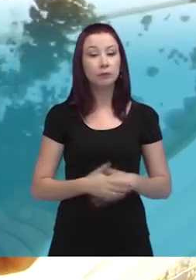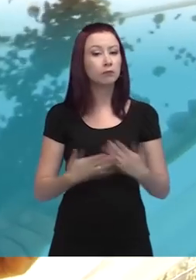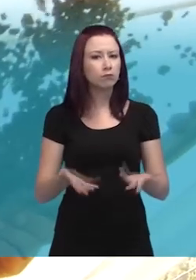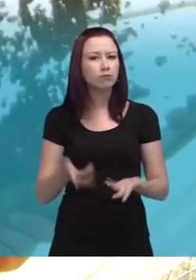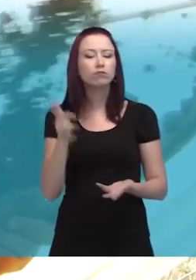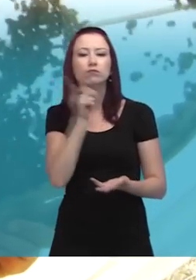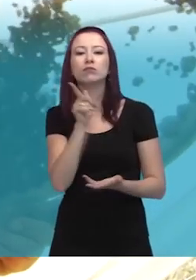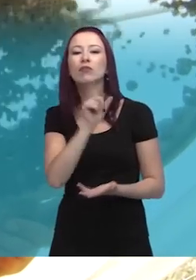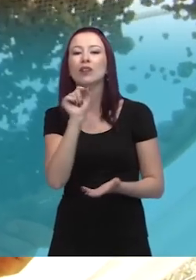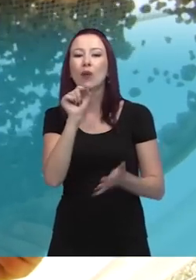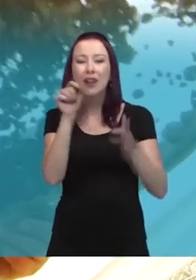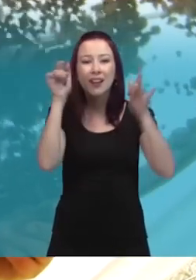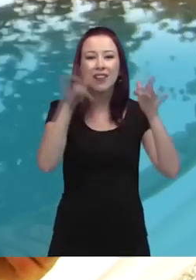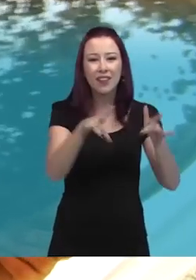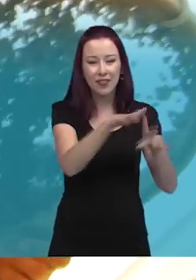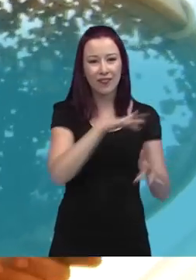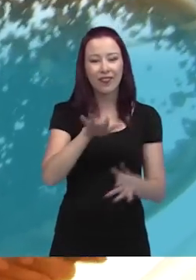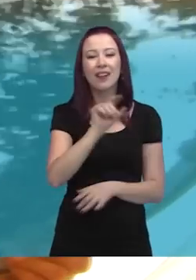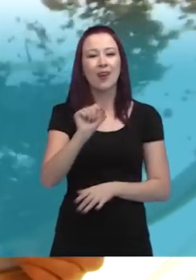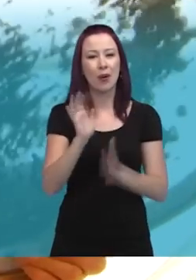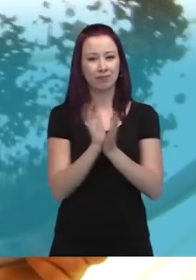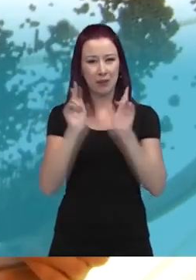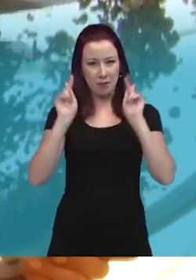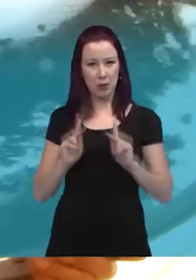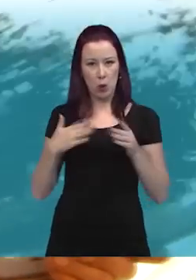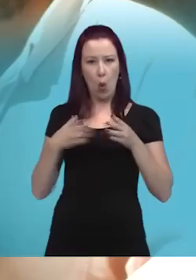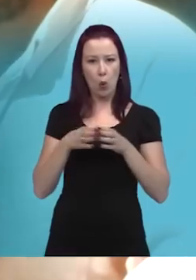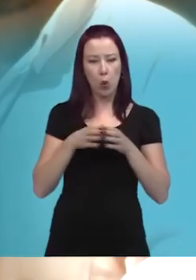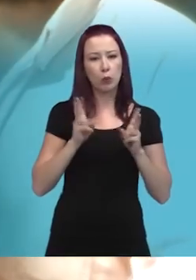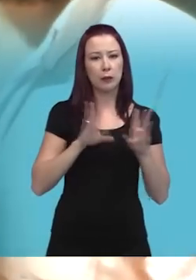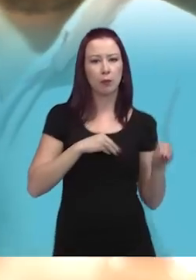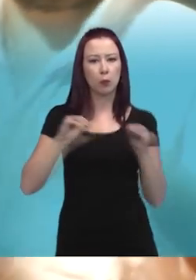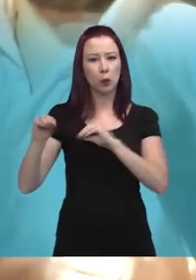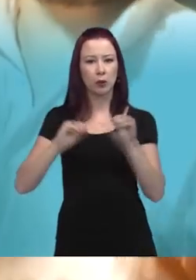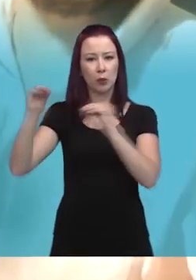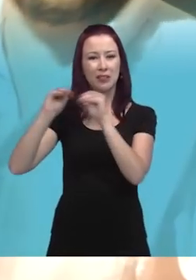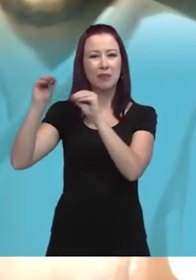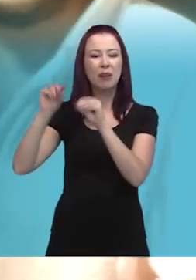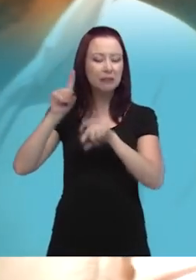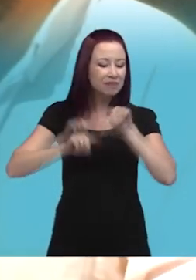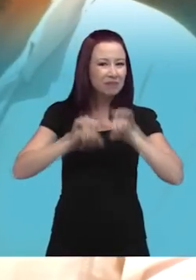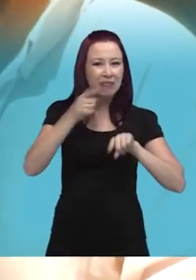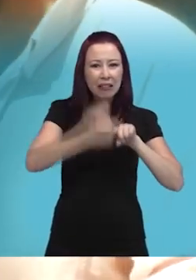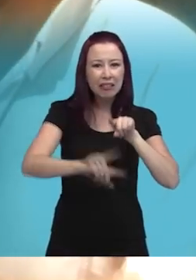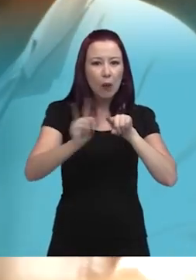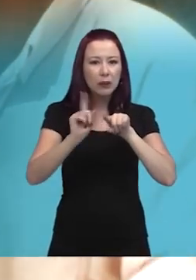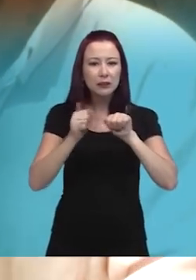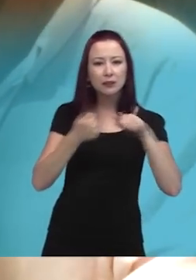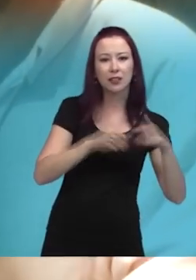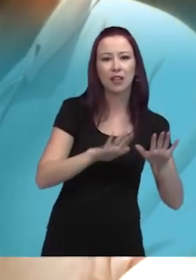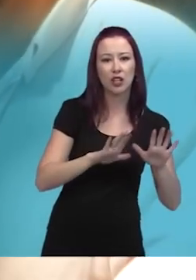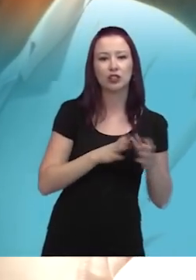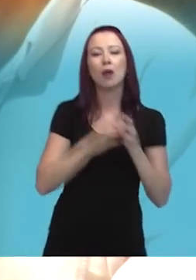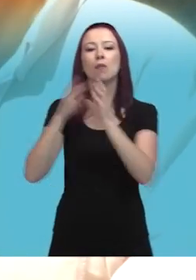De forma geral, o que vai ficar no sítio arqueológico é aquele material que já não tem mais serventia para aqueles grupos. Senão, eles teriam levados com eles, vamos assim dizer. Mas isso não